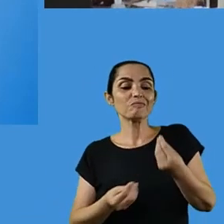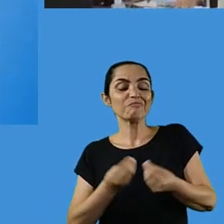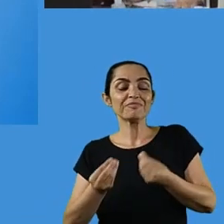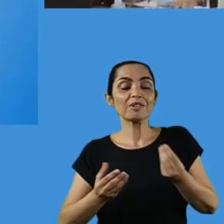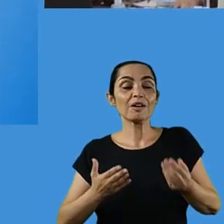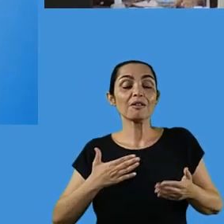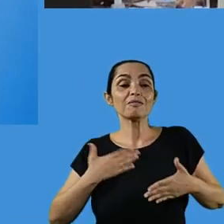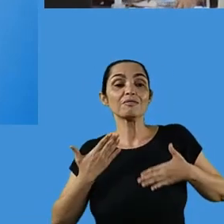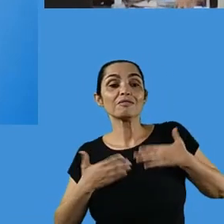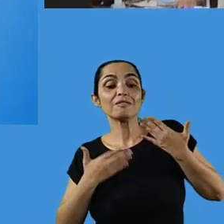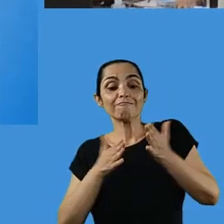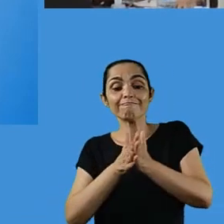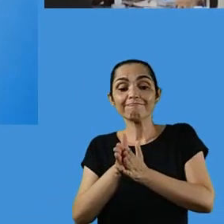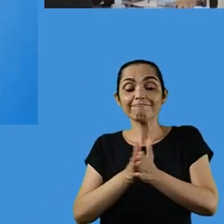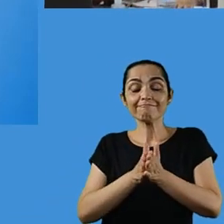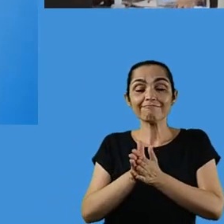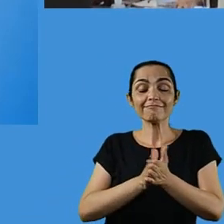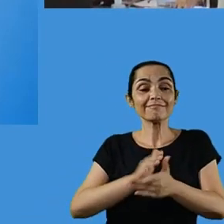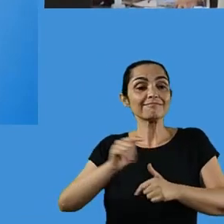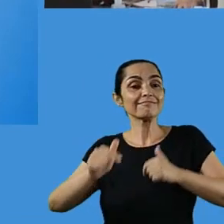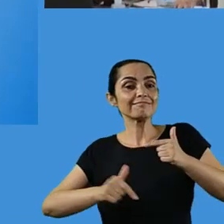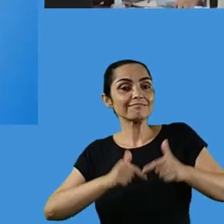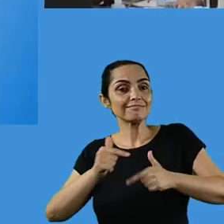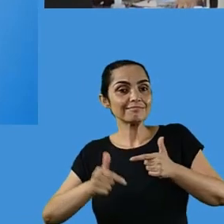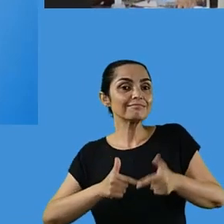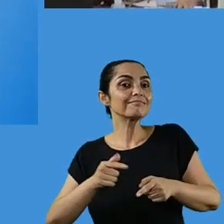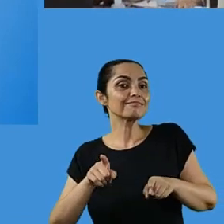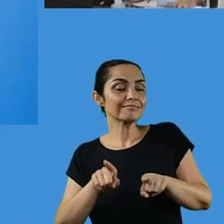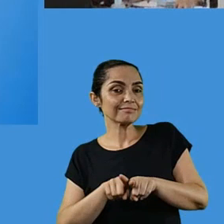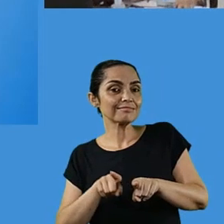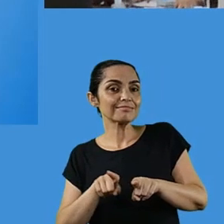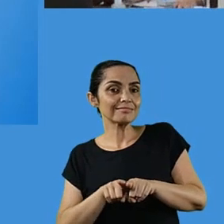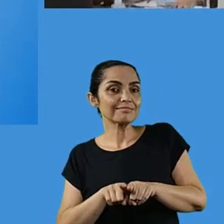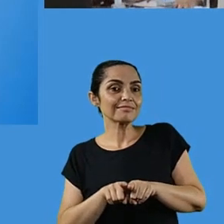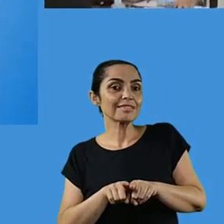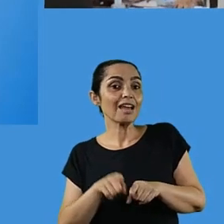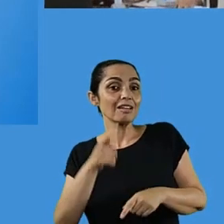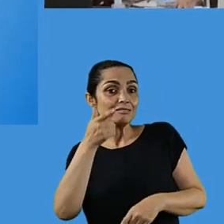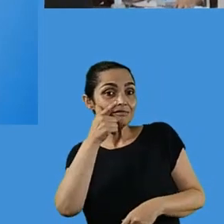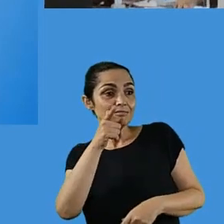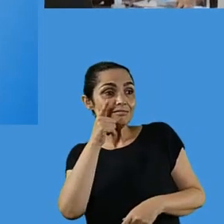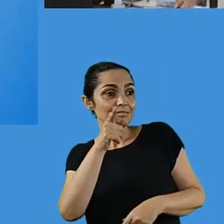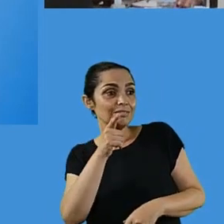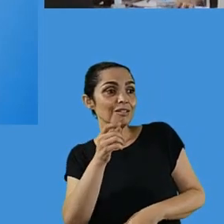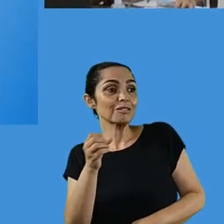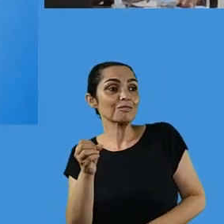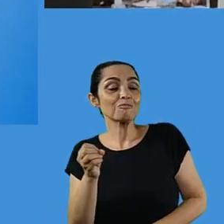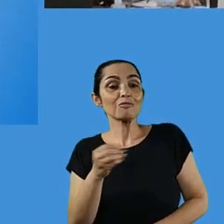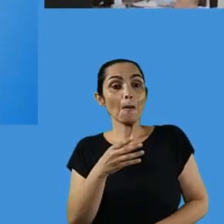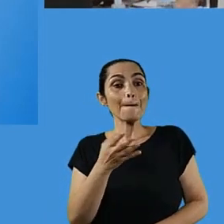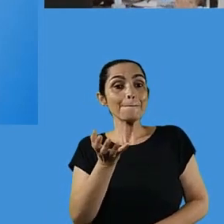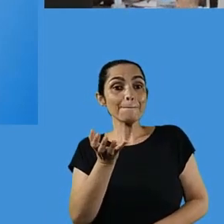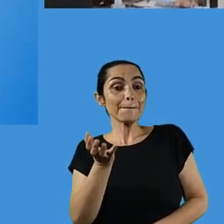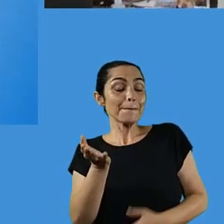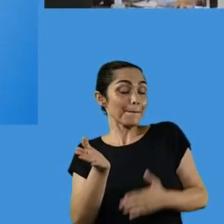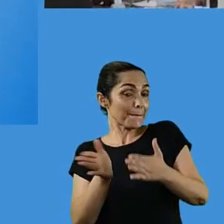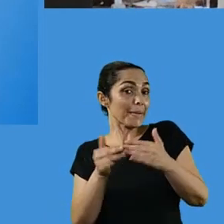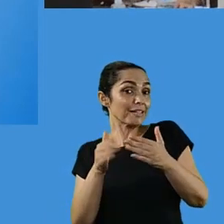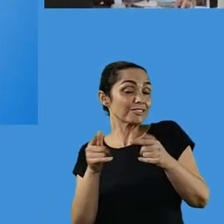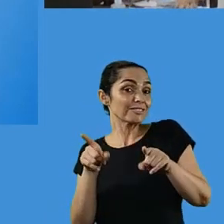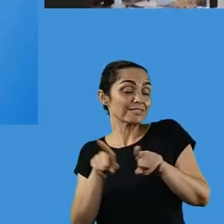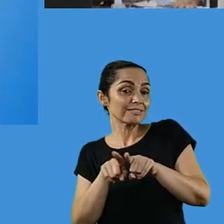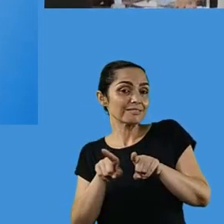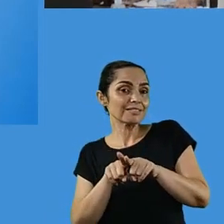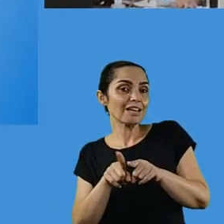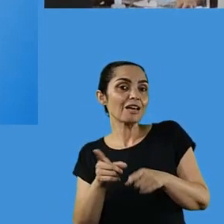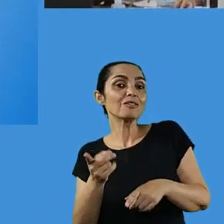àquele trabalho que a gente sabe fazer com tanta competência. E aí, a gente pede para que a gente tenha essa vontade